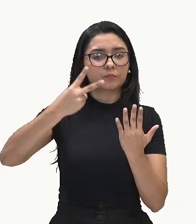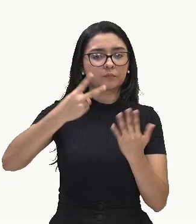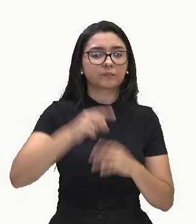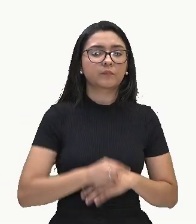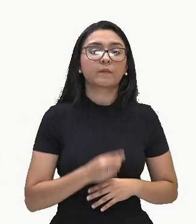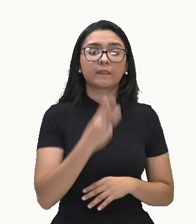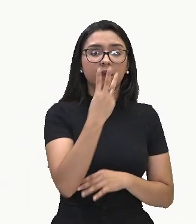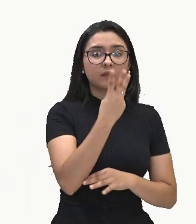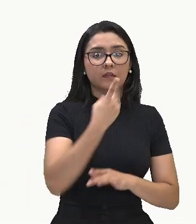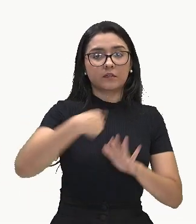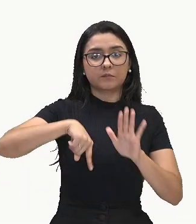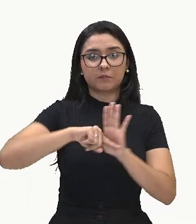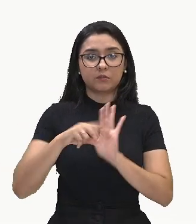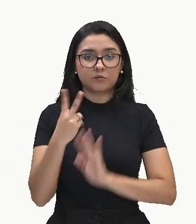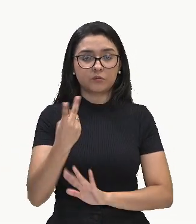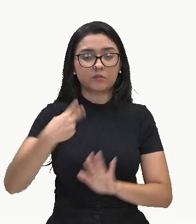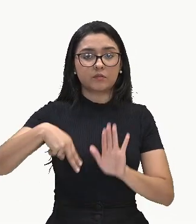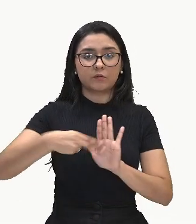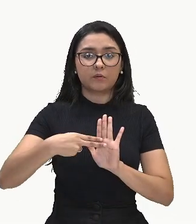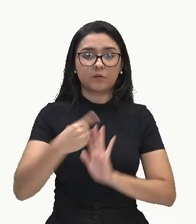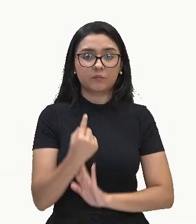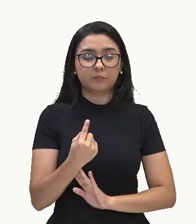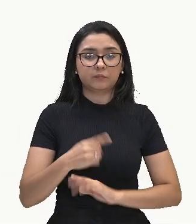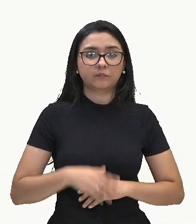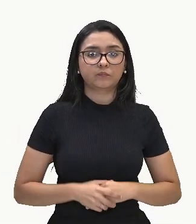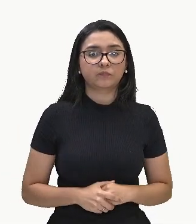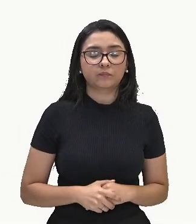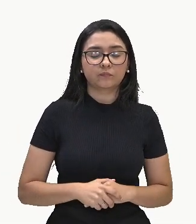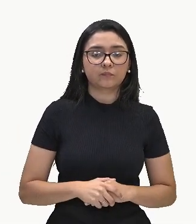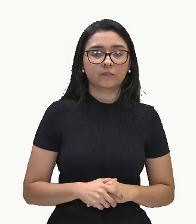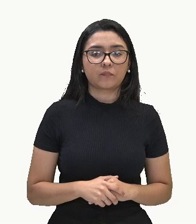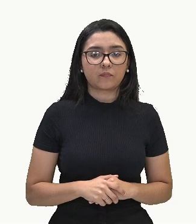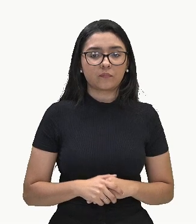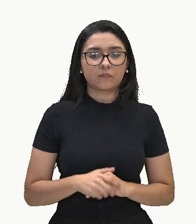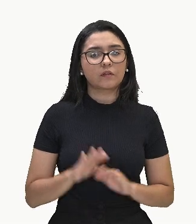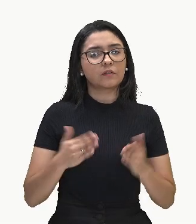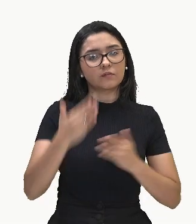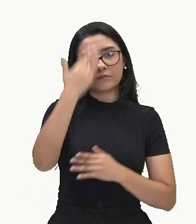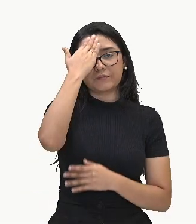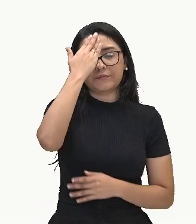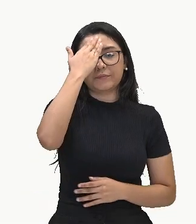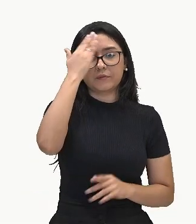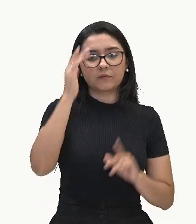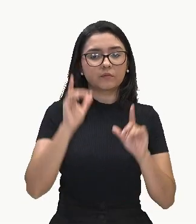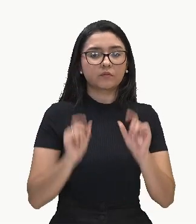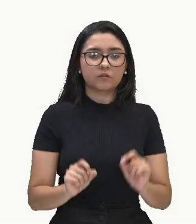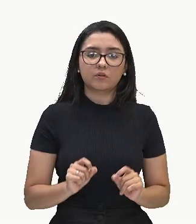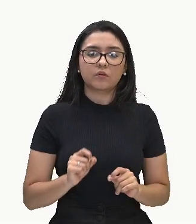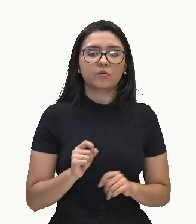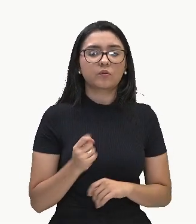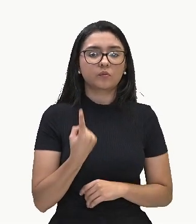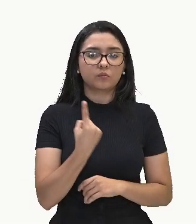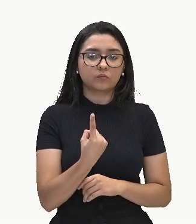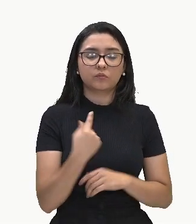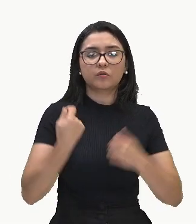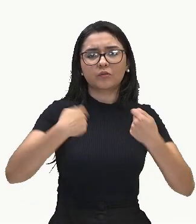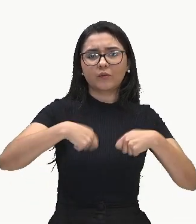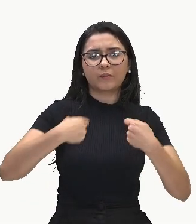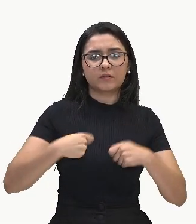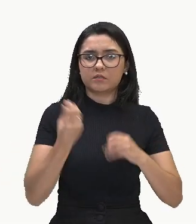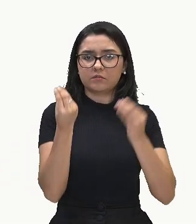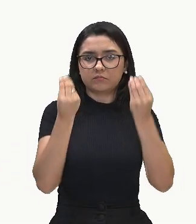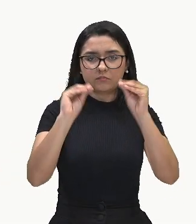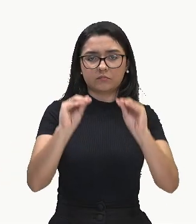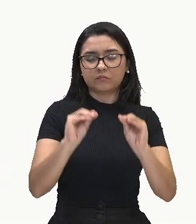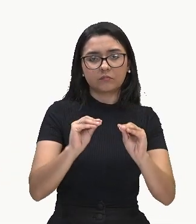menos 2 é 1. Então, a gente já sabe que o 1 como expoente não precisa aparecer.